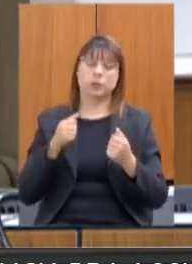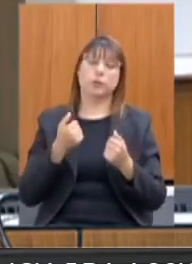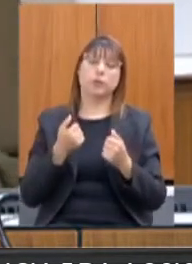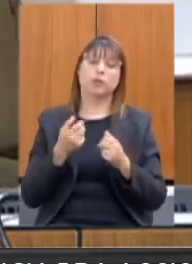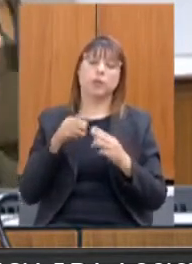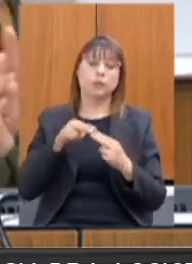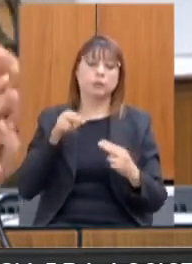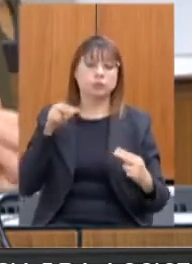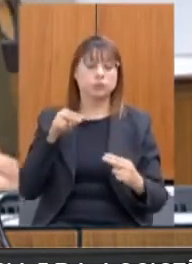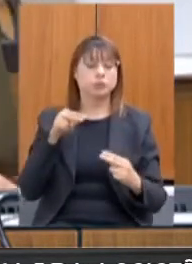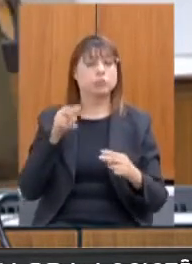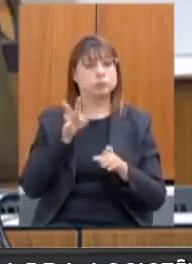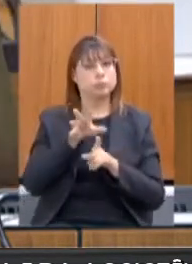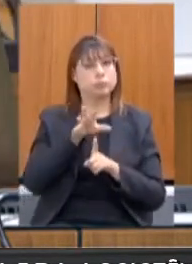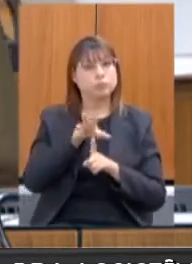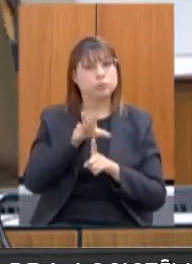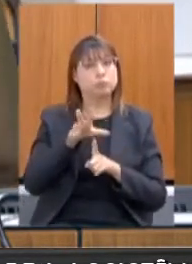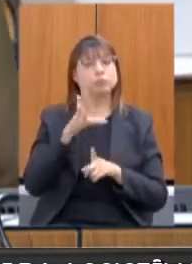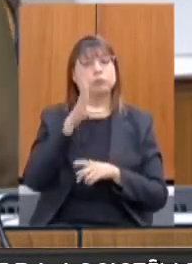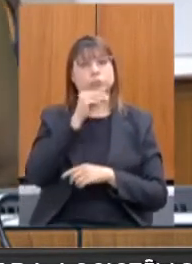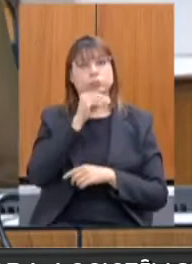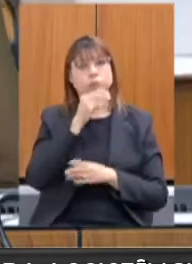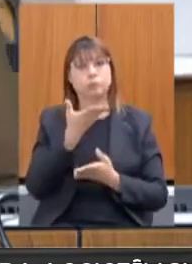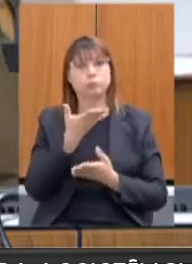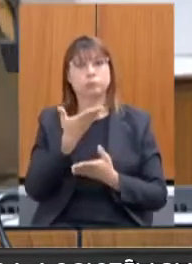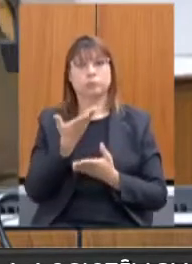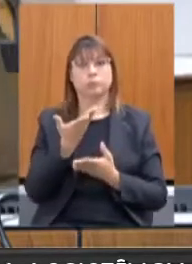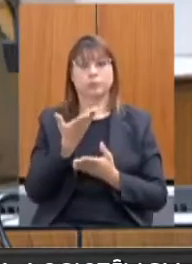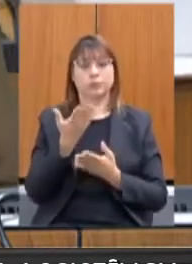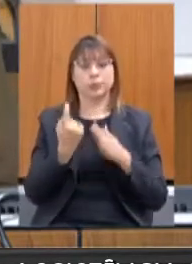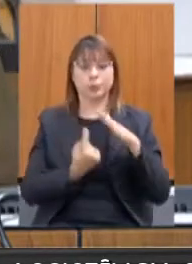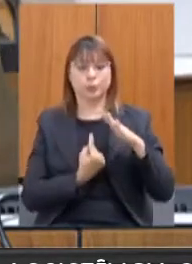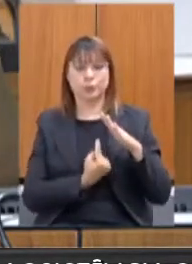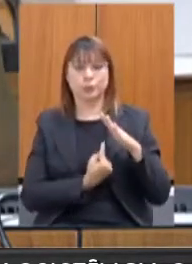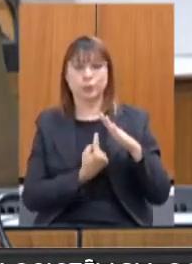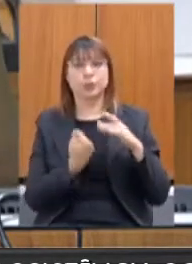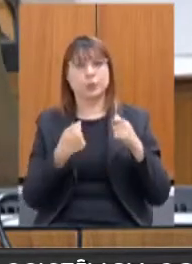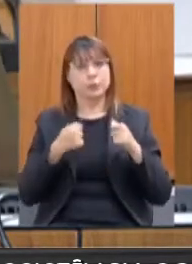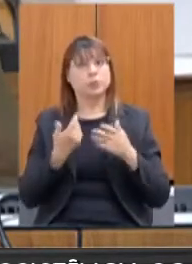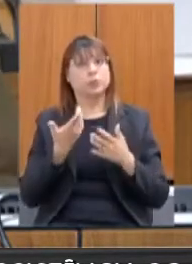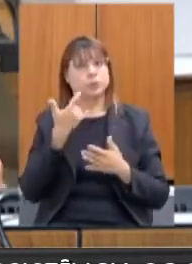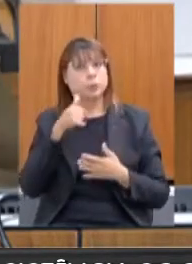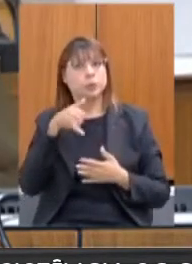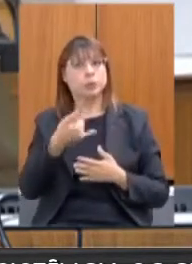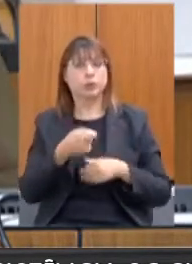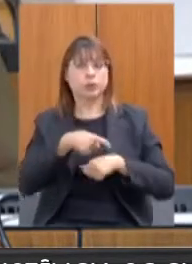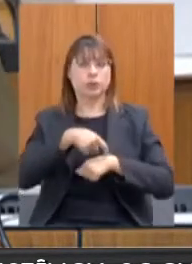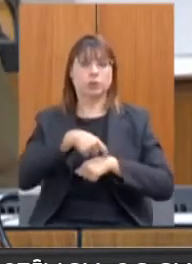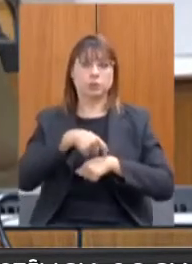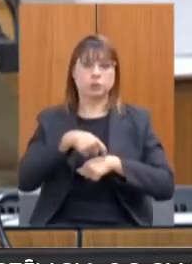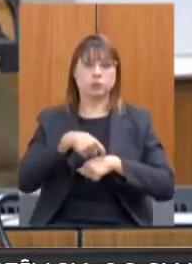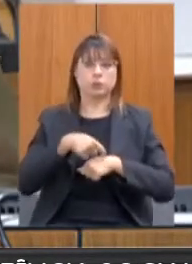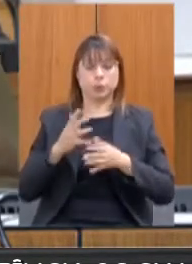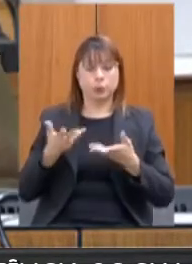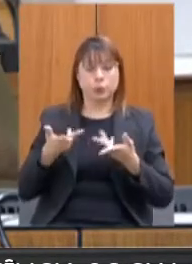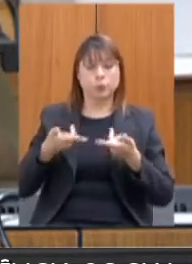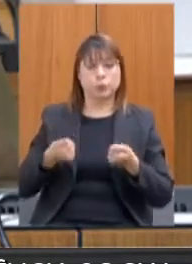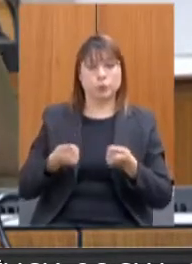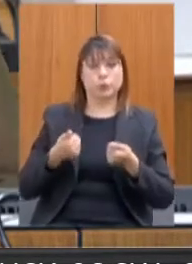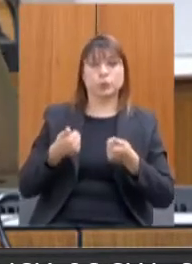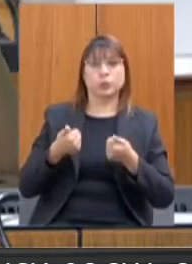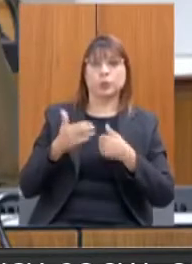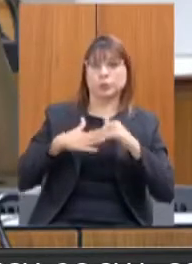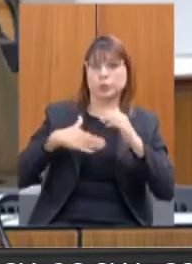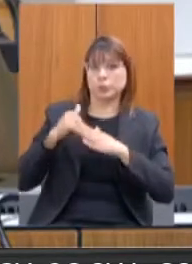visando incentivar os trabalhadores em isolamento a se qualificar. O é essa cartilha? Nós oferecemos